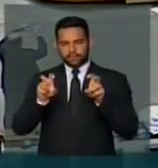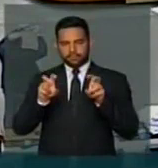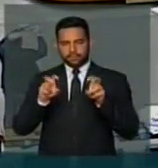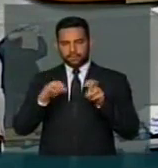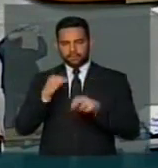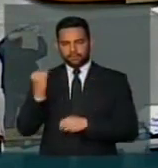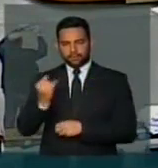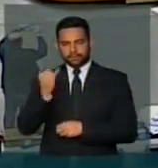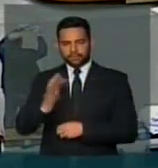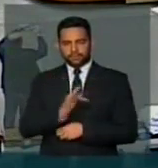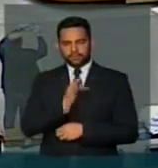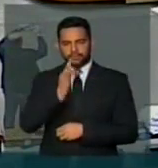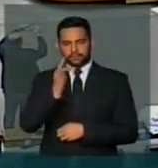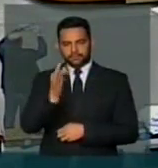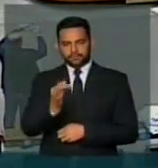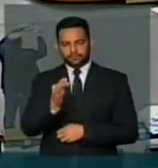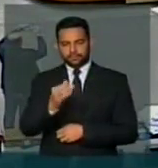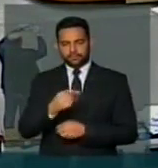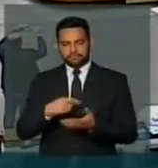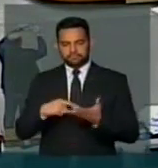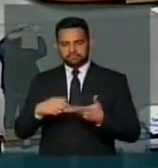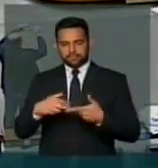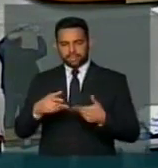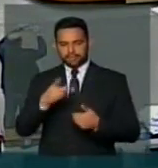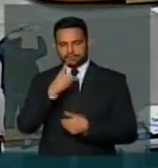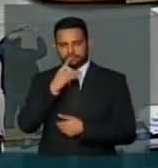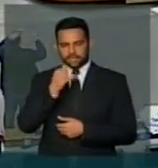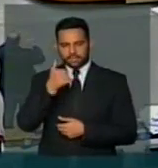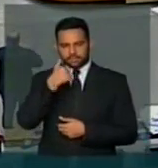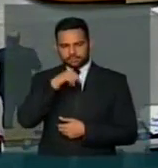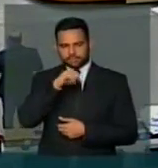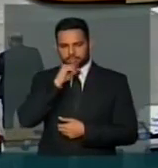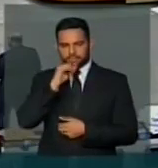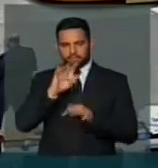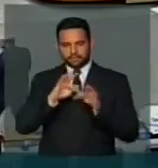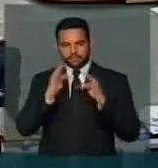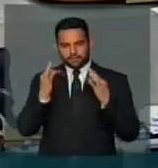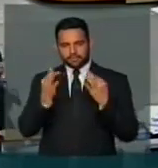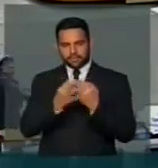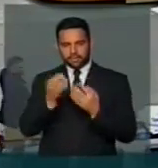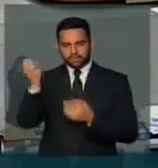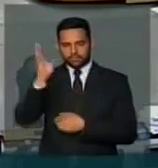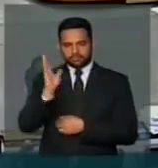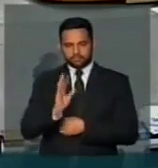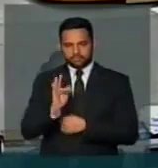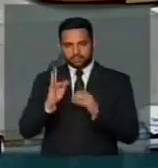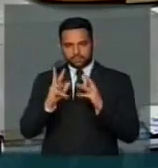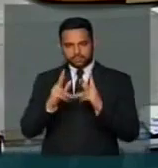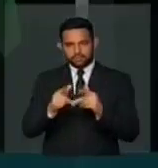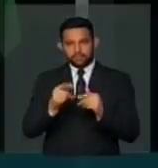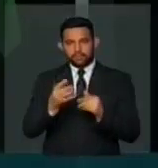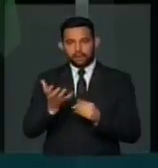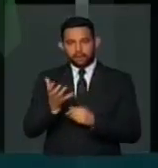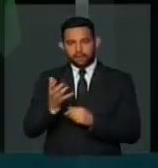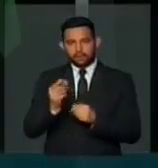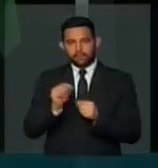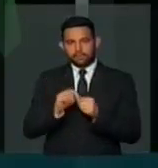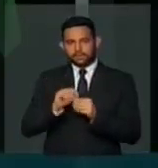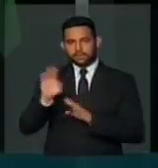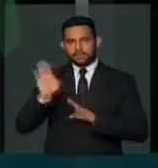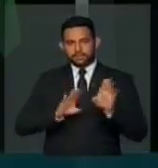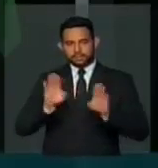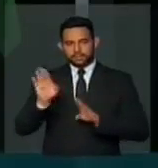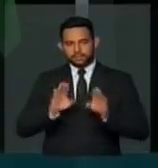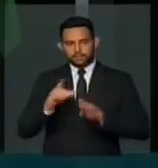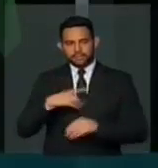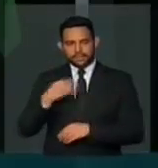envolve o futuro de milhares de pais de família em todo o Brasil. Estão querendo promover licitações